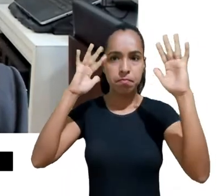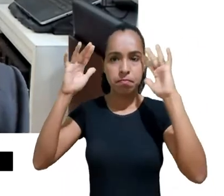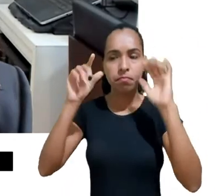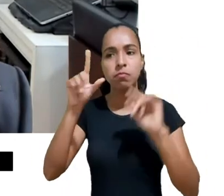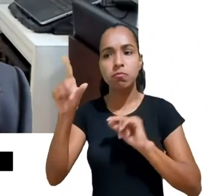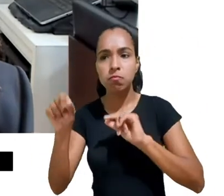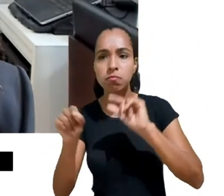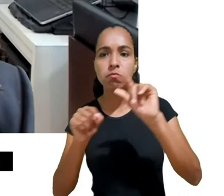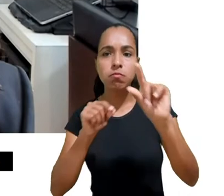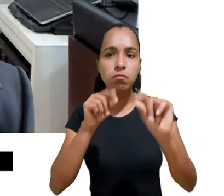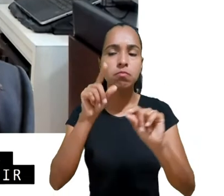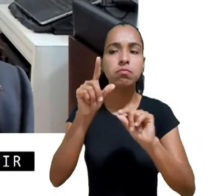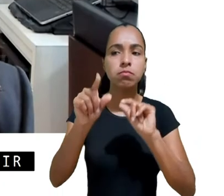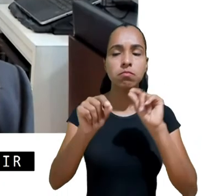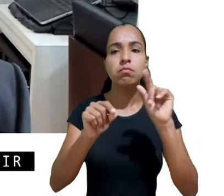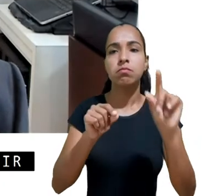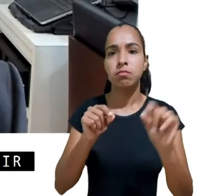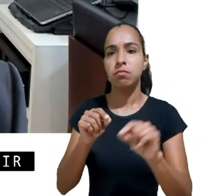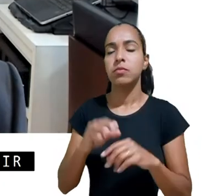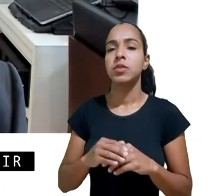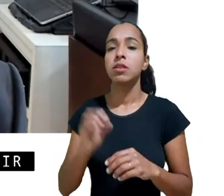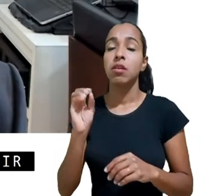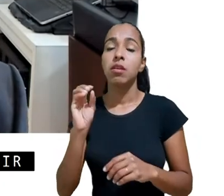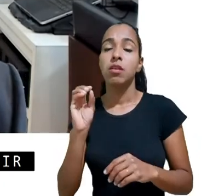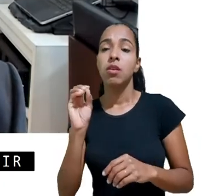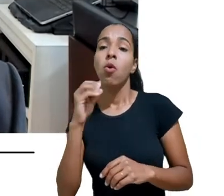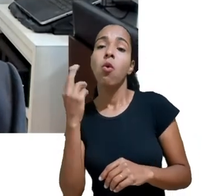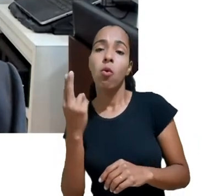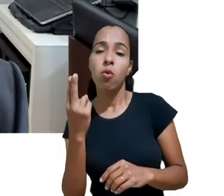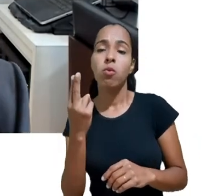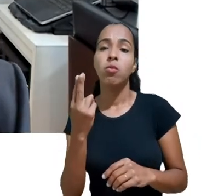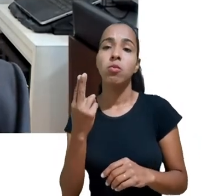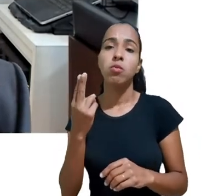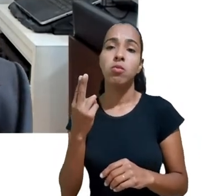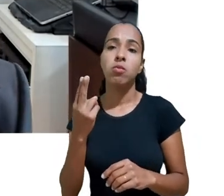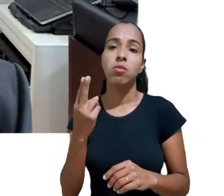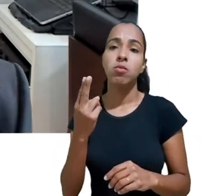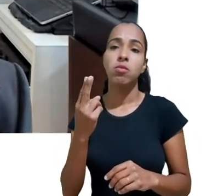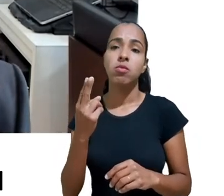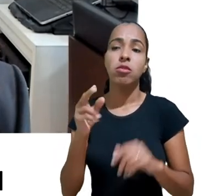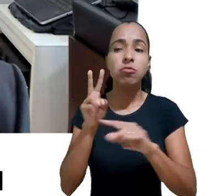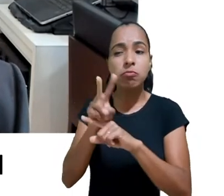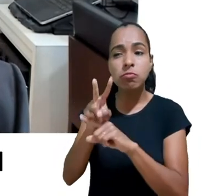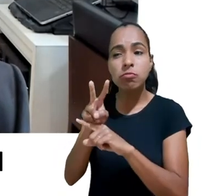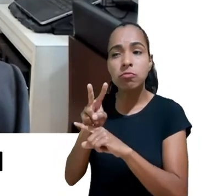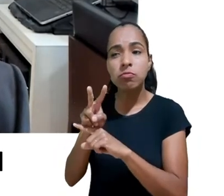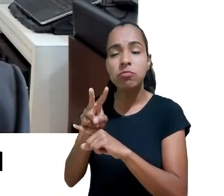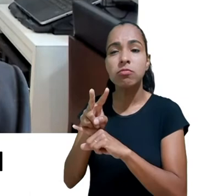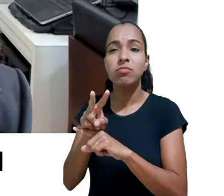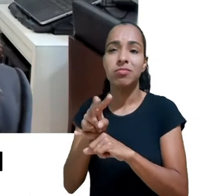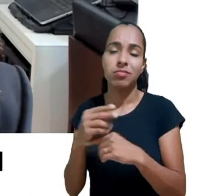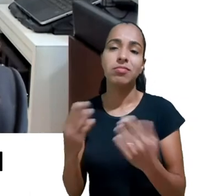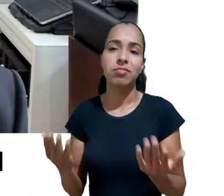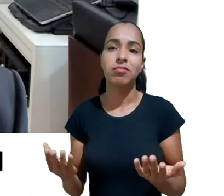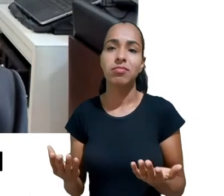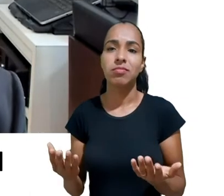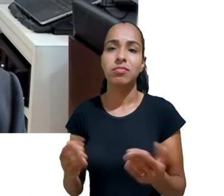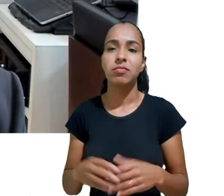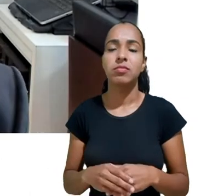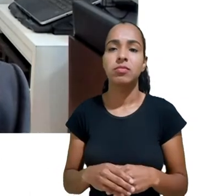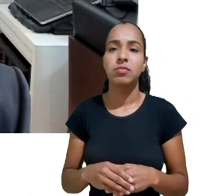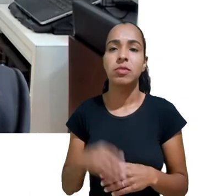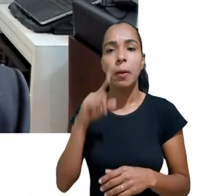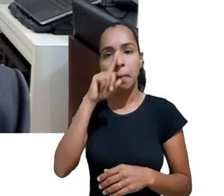simples objeto dessa cultura de capitalismo de vigilância que pode sim ser muito prejudicial para